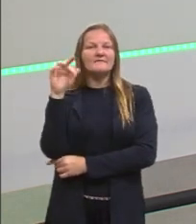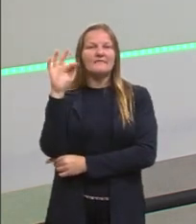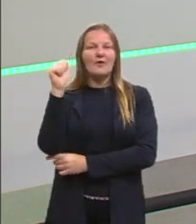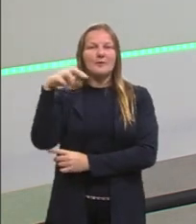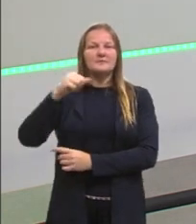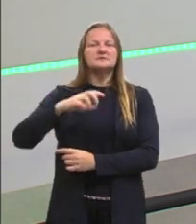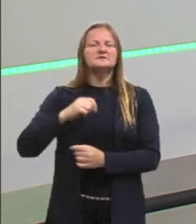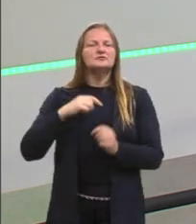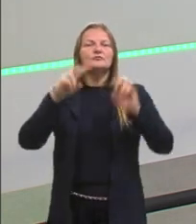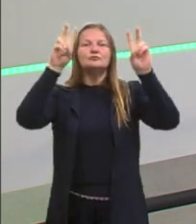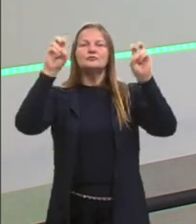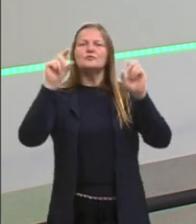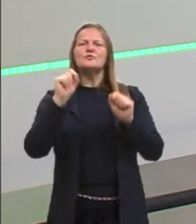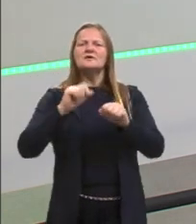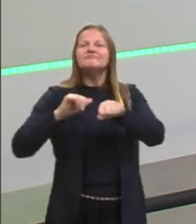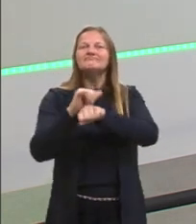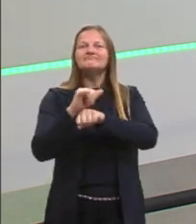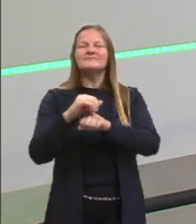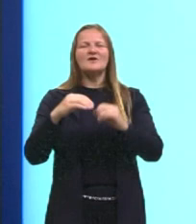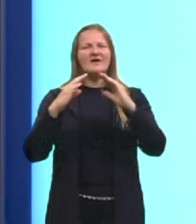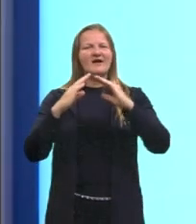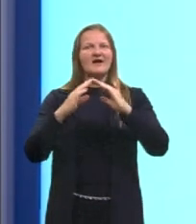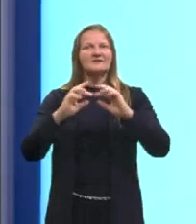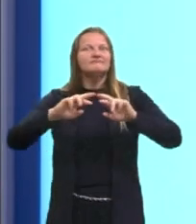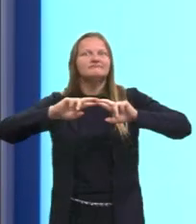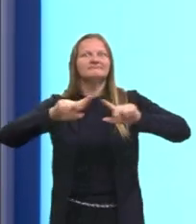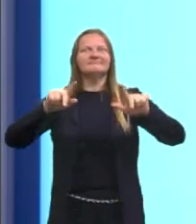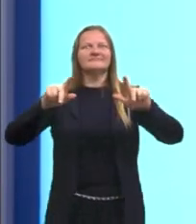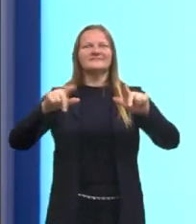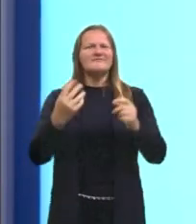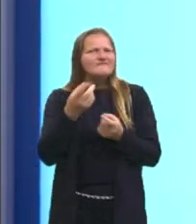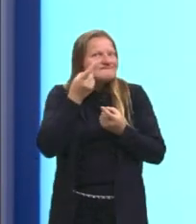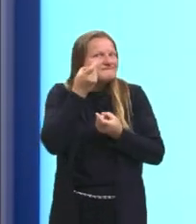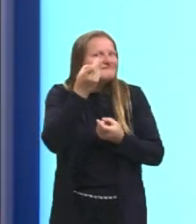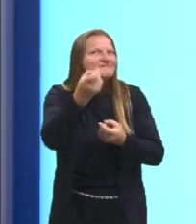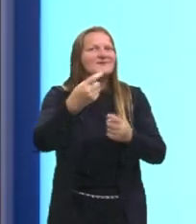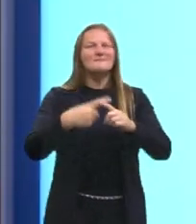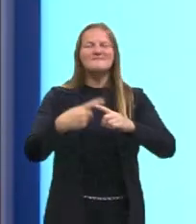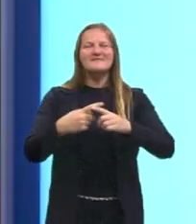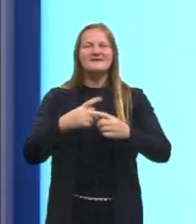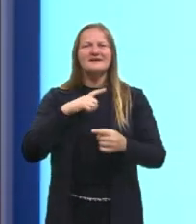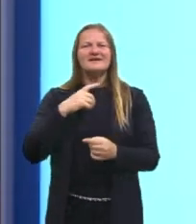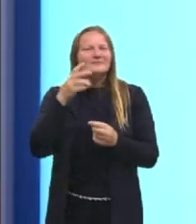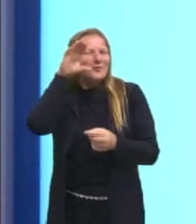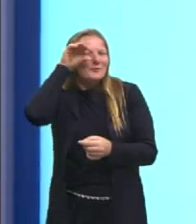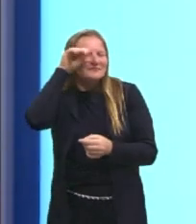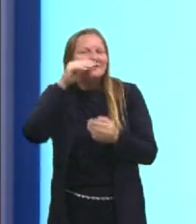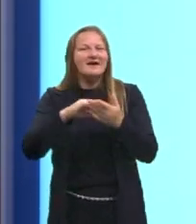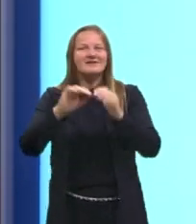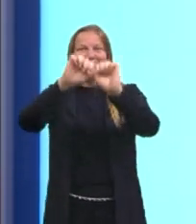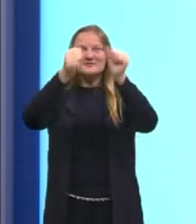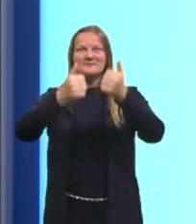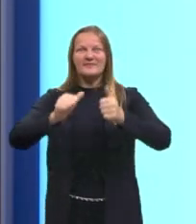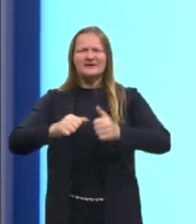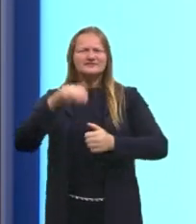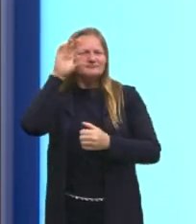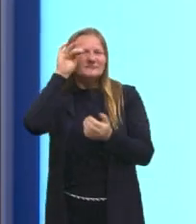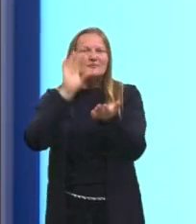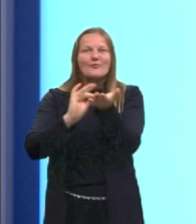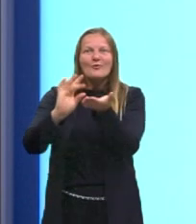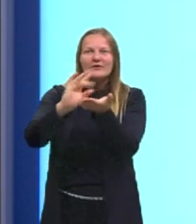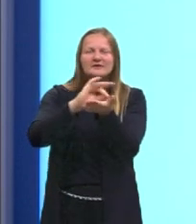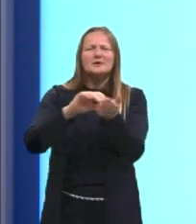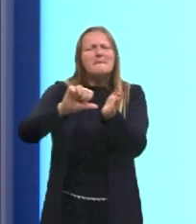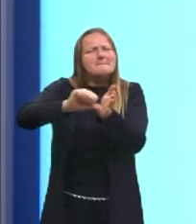título O que que torna os lares de hoje tão diferentes e tão atraentes? E se a gente observar essa imagem, de acordo com a nossa primeira